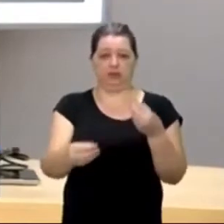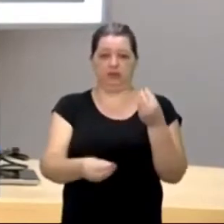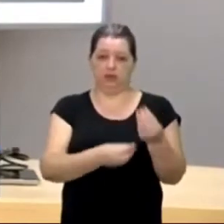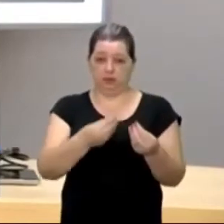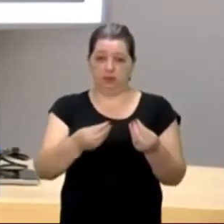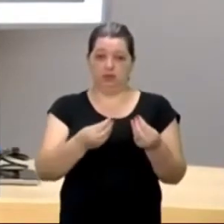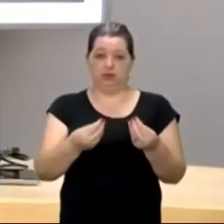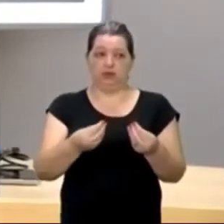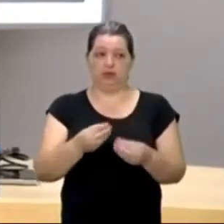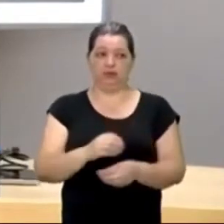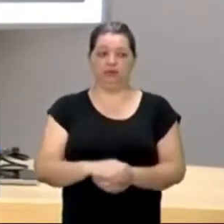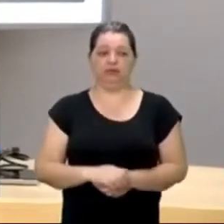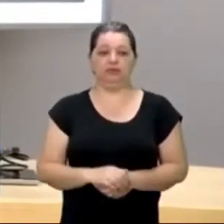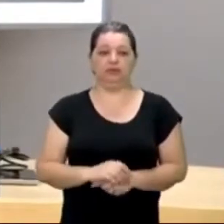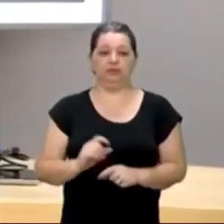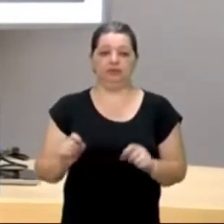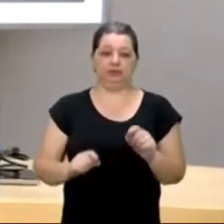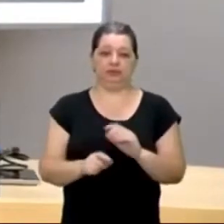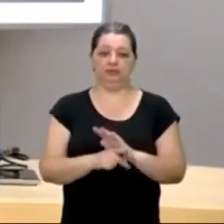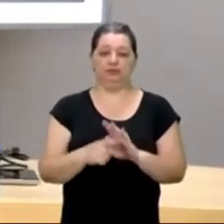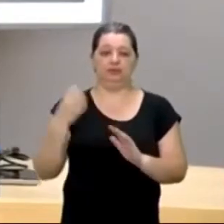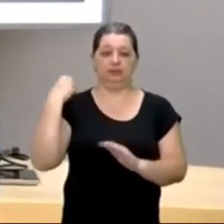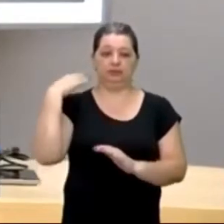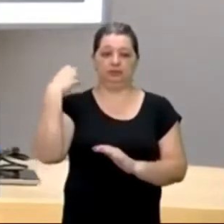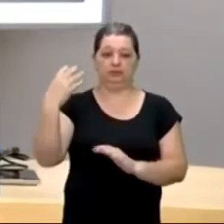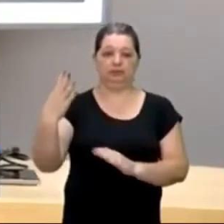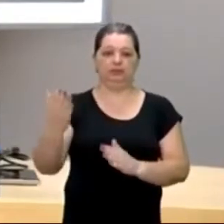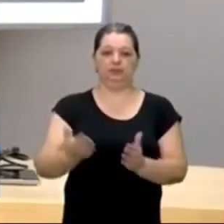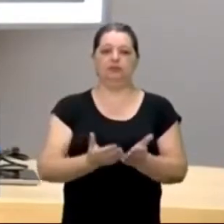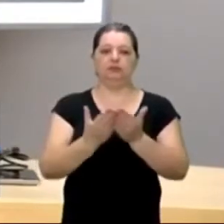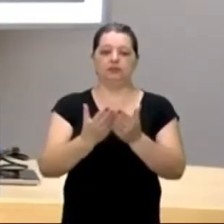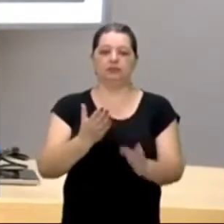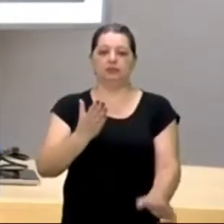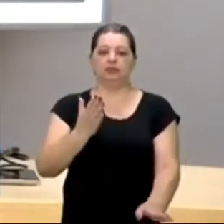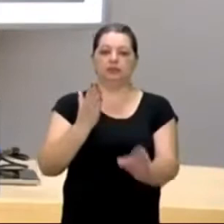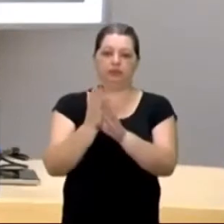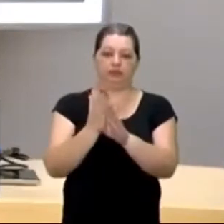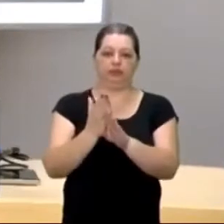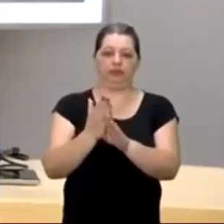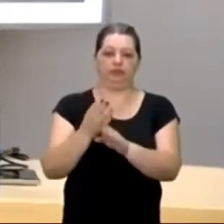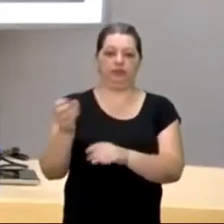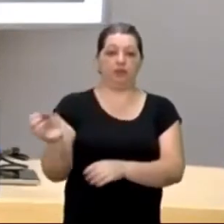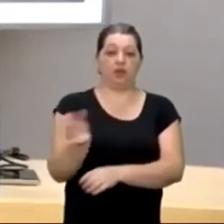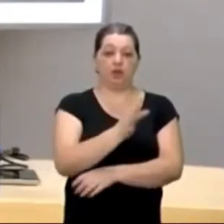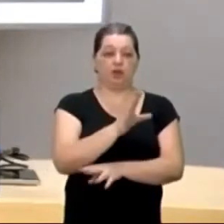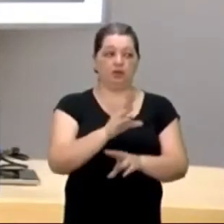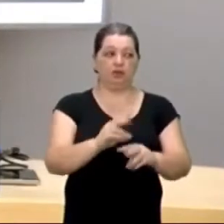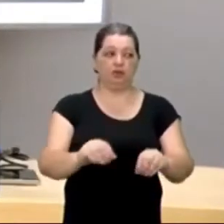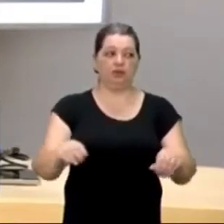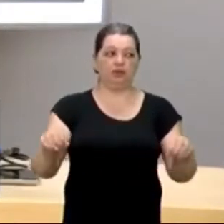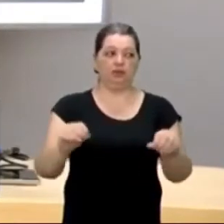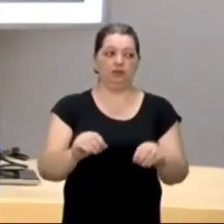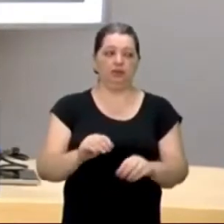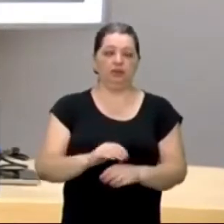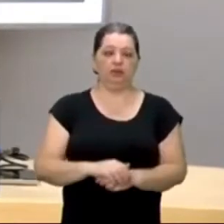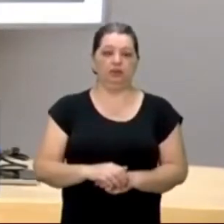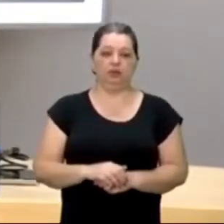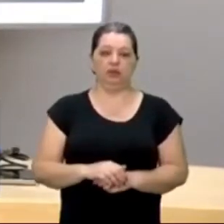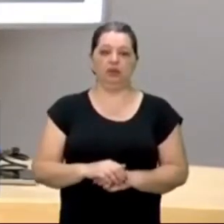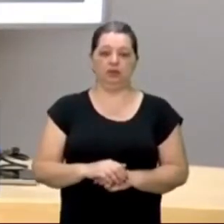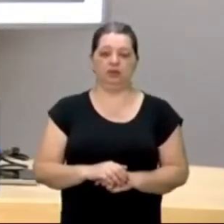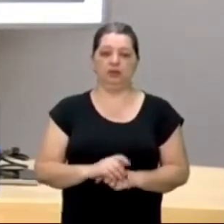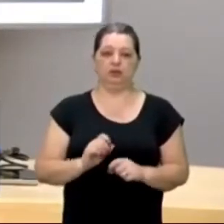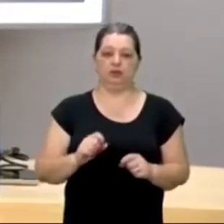como é foi, né, esse processo, da viagem, até a descoberta, o achamento da nova terra, certo, e ele começa a sua